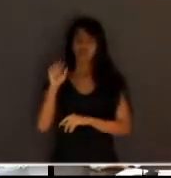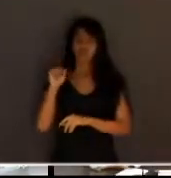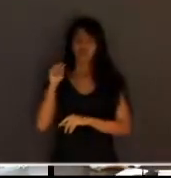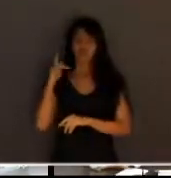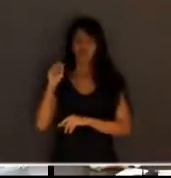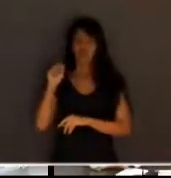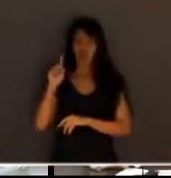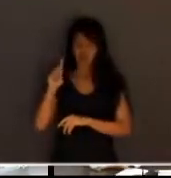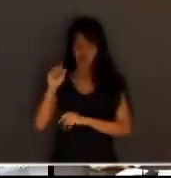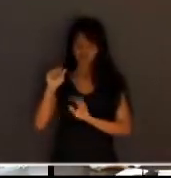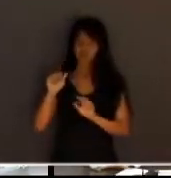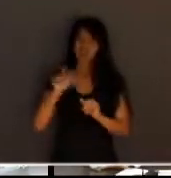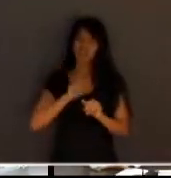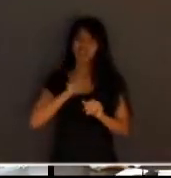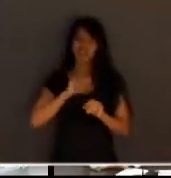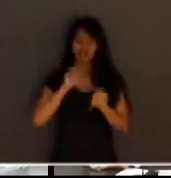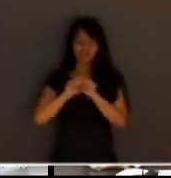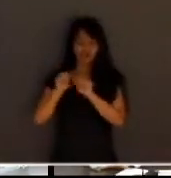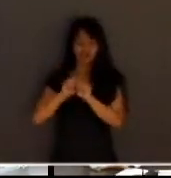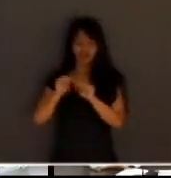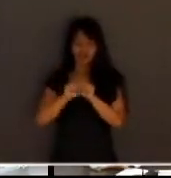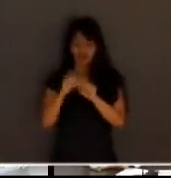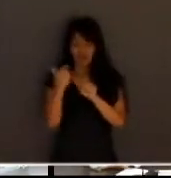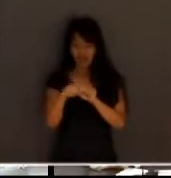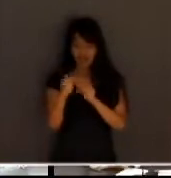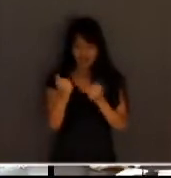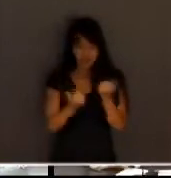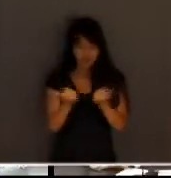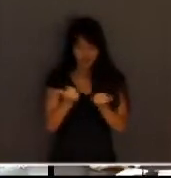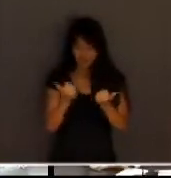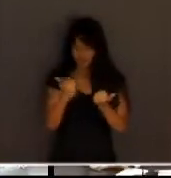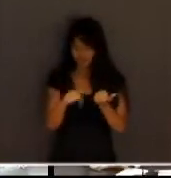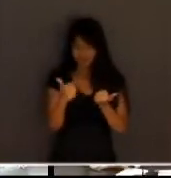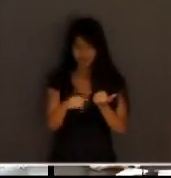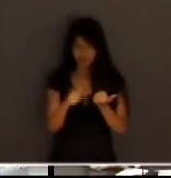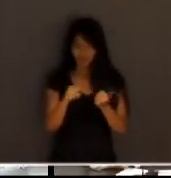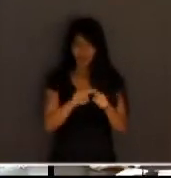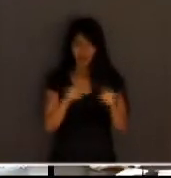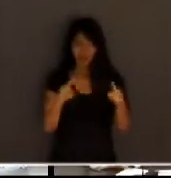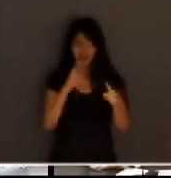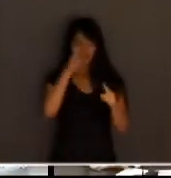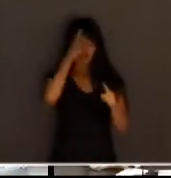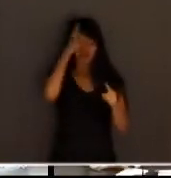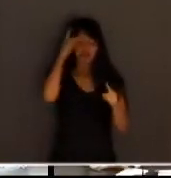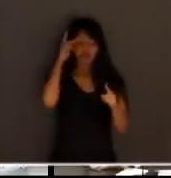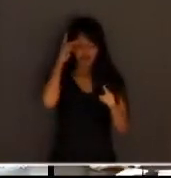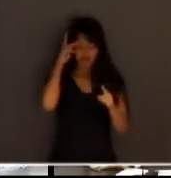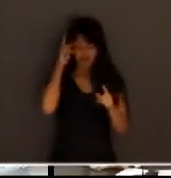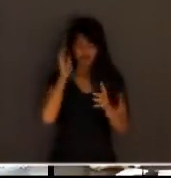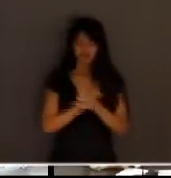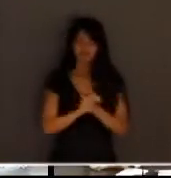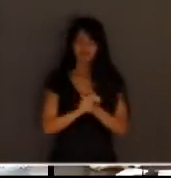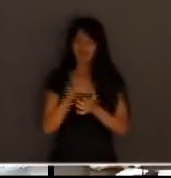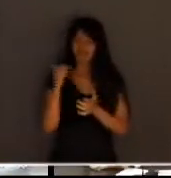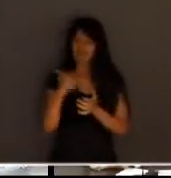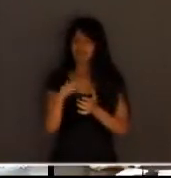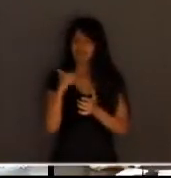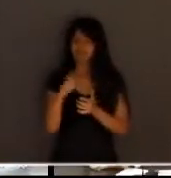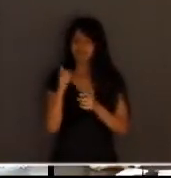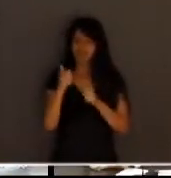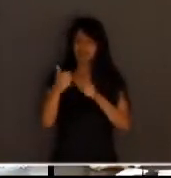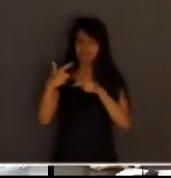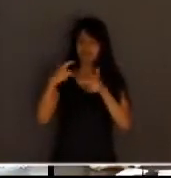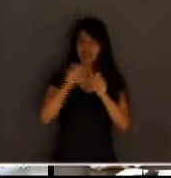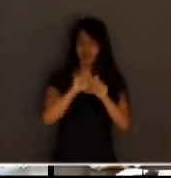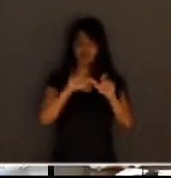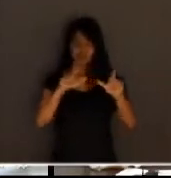de regra, não anda de carro. Não anda de carro. Então, essas pessoas, elas não vão estar com o celular lá no Zoom ou no Cisco